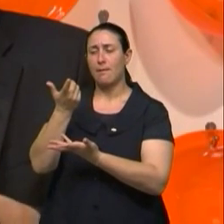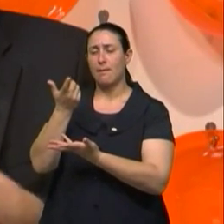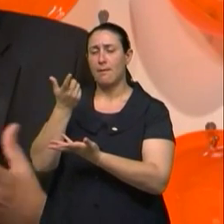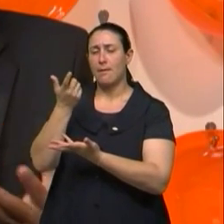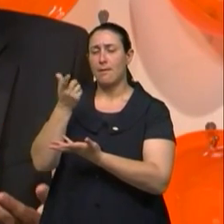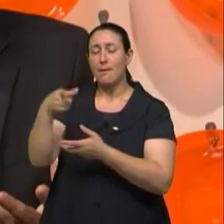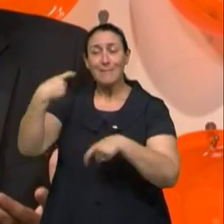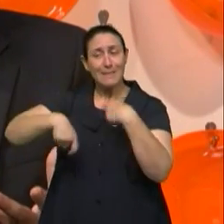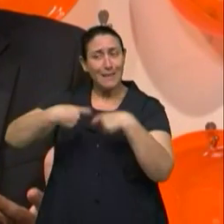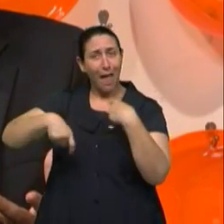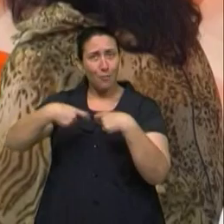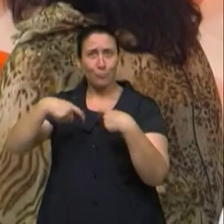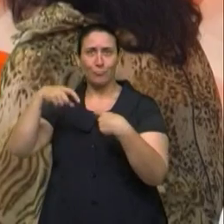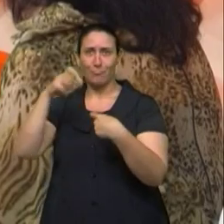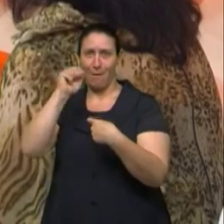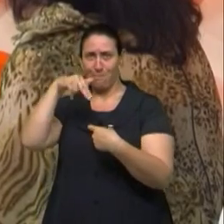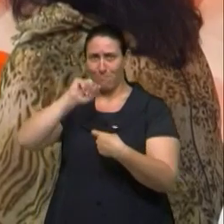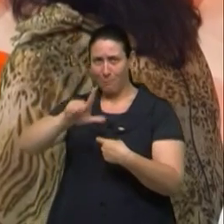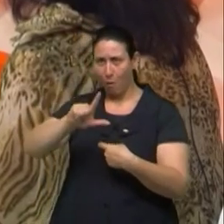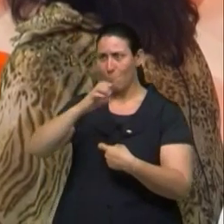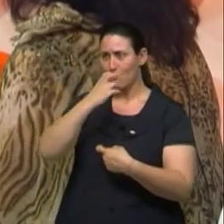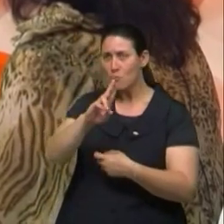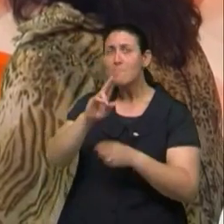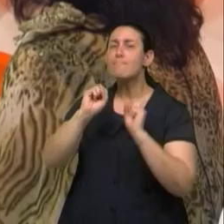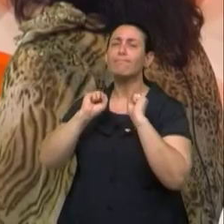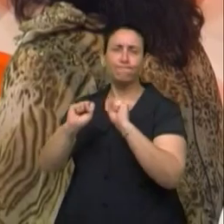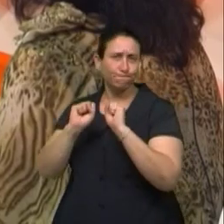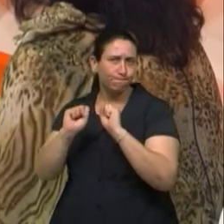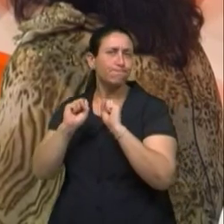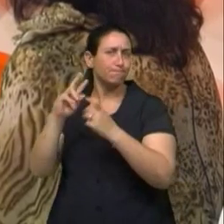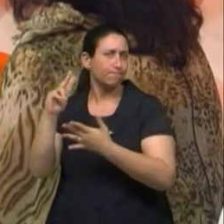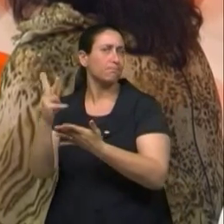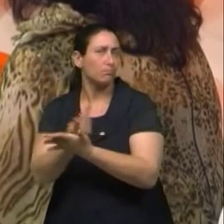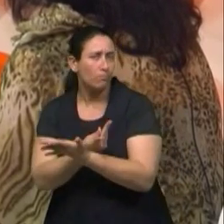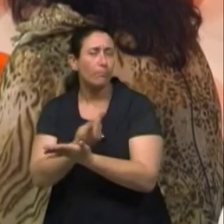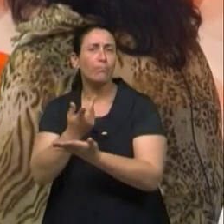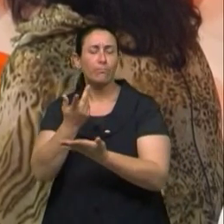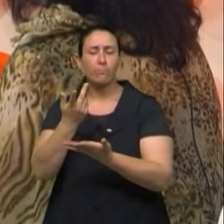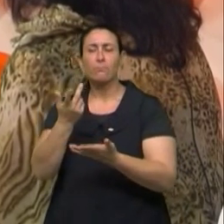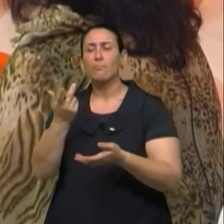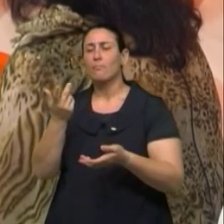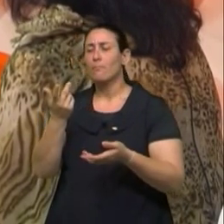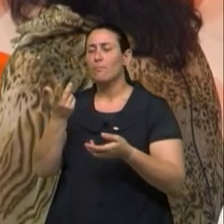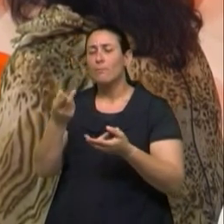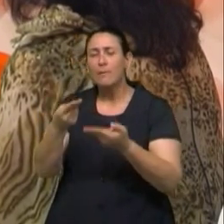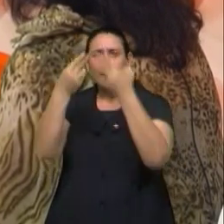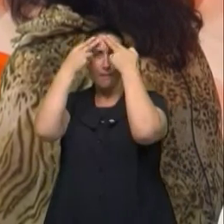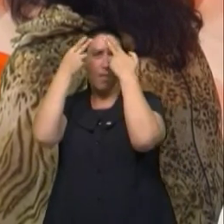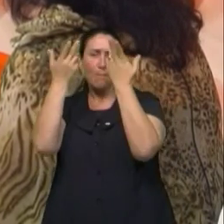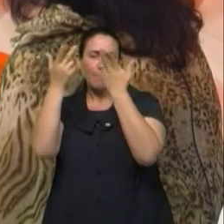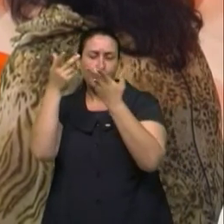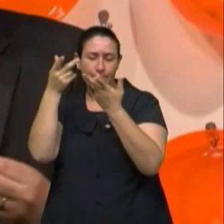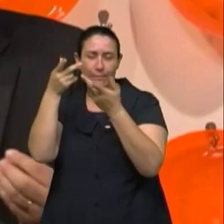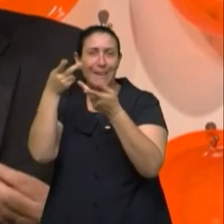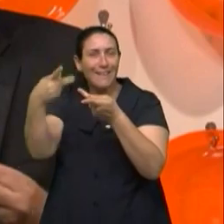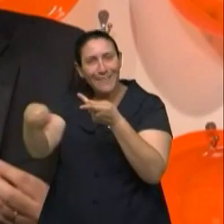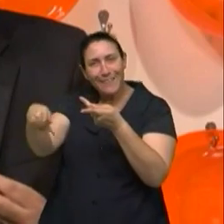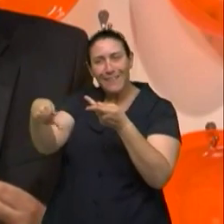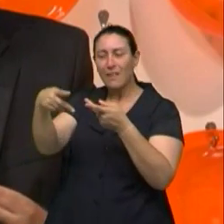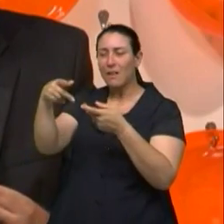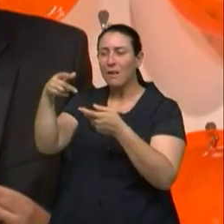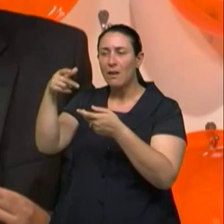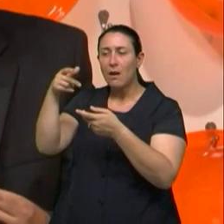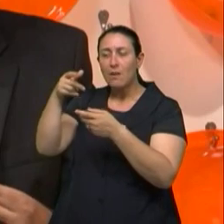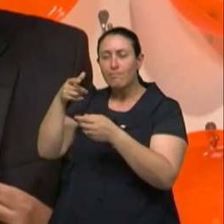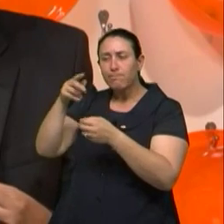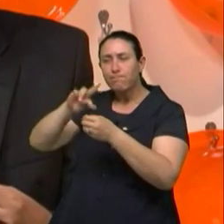aumenta a chance, né? Pela, pelo próprio trauma local, né? A chance de